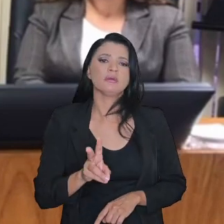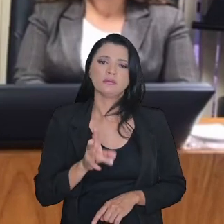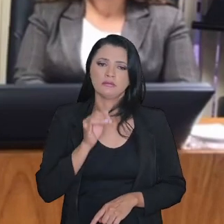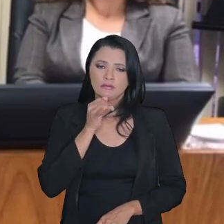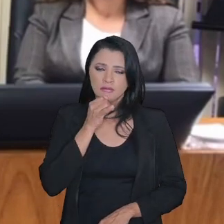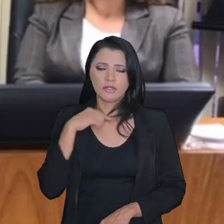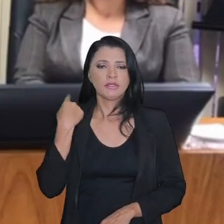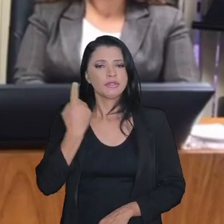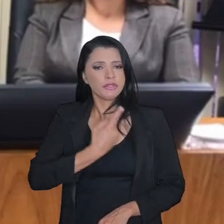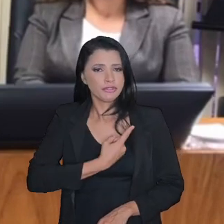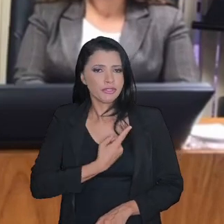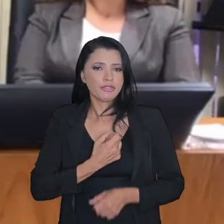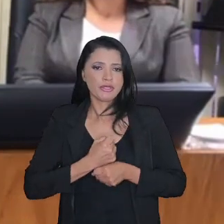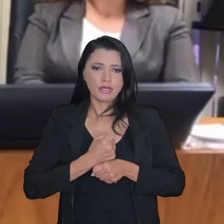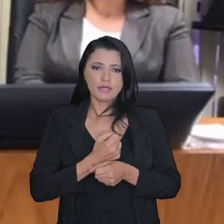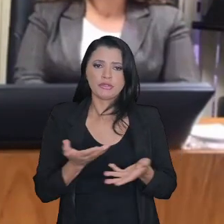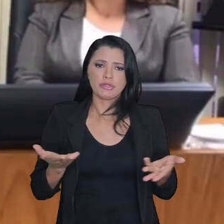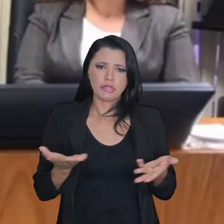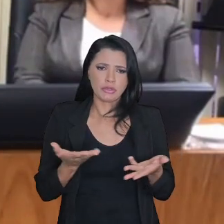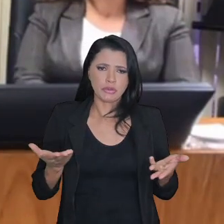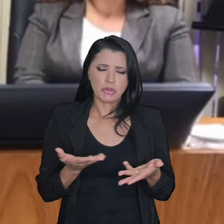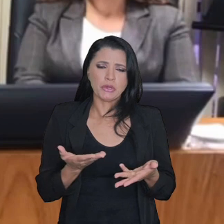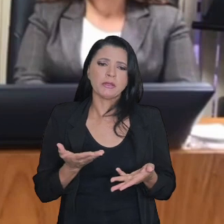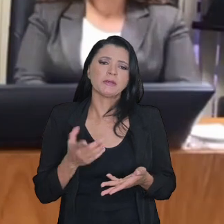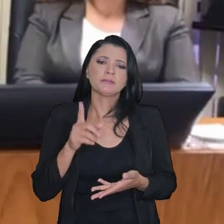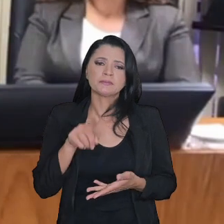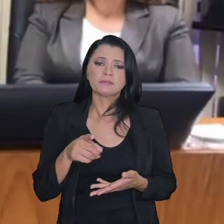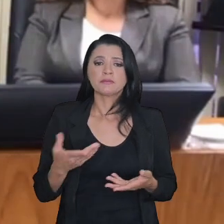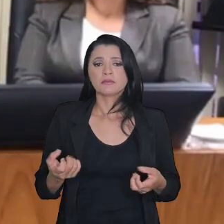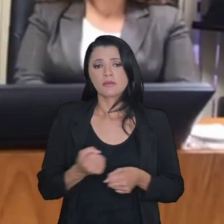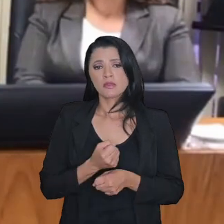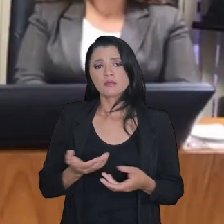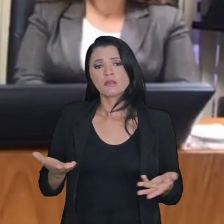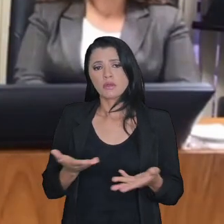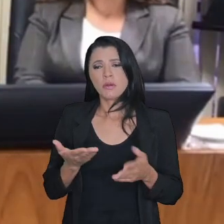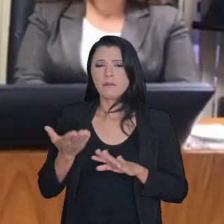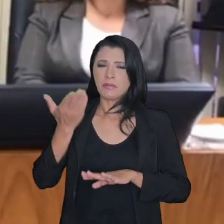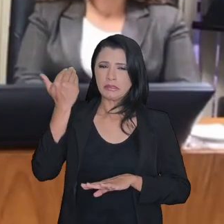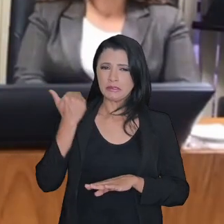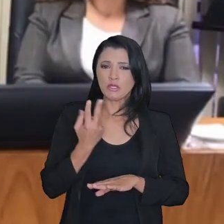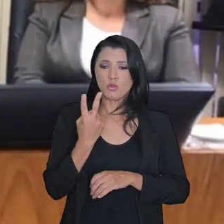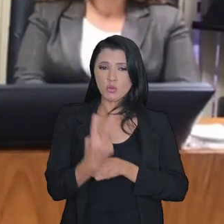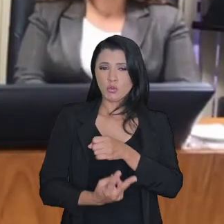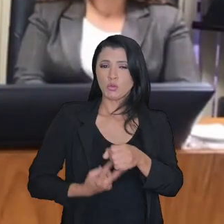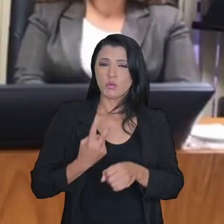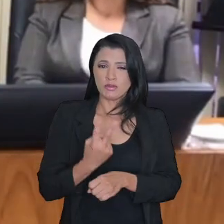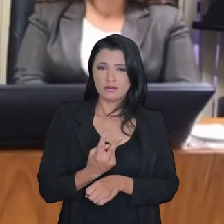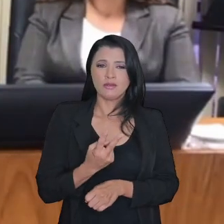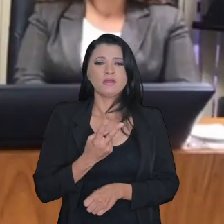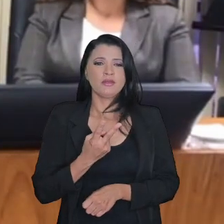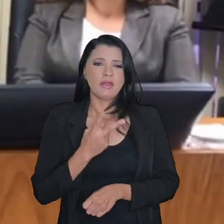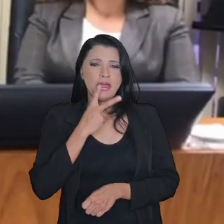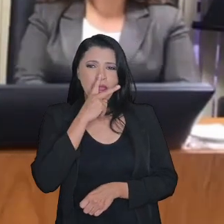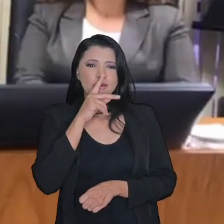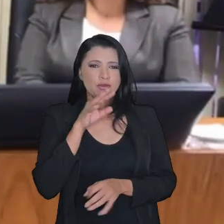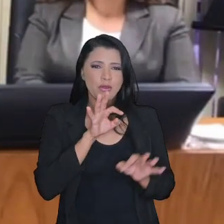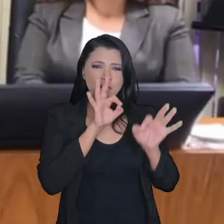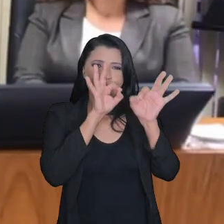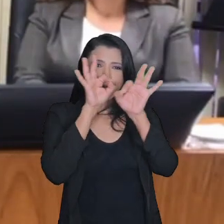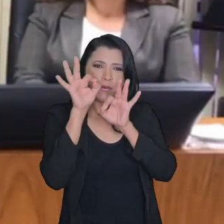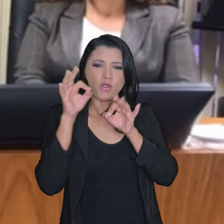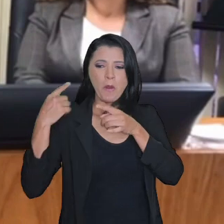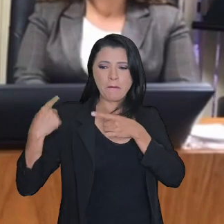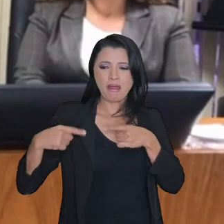ano... Qual dia? Tudo bem? Esse ano passado, os últimos dois anos, acho que os senhores e conselhos acompanharam todas as discussões de reforma tributária.